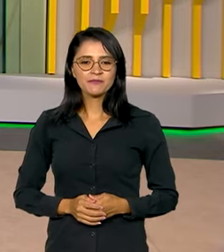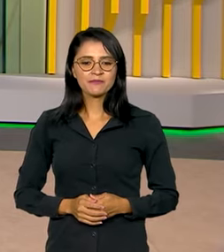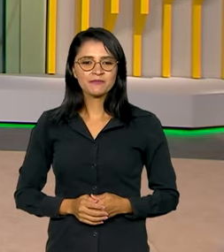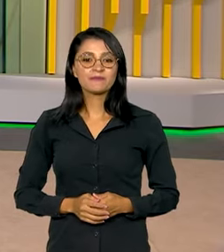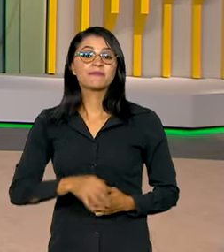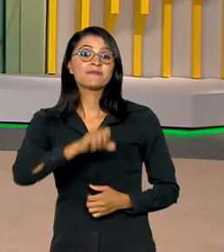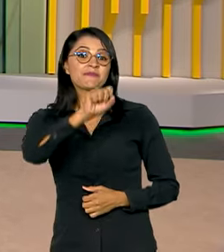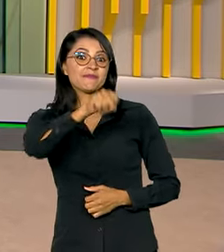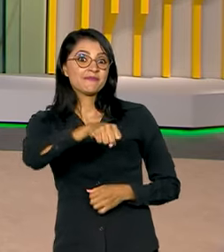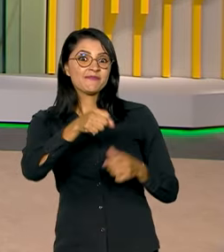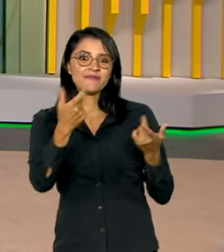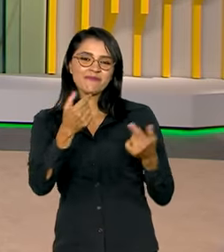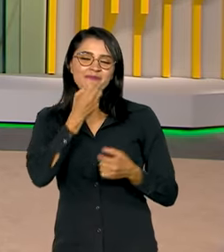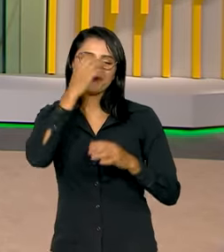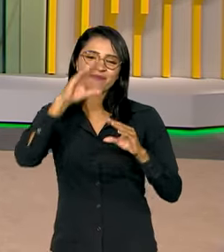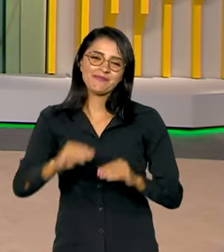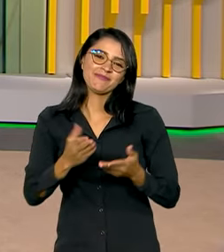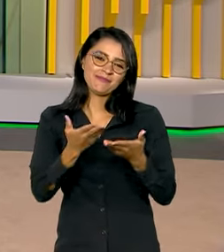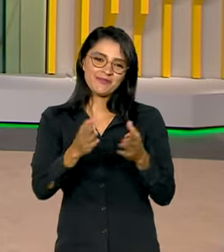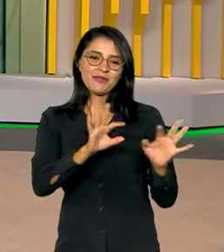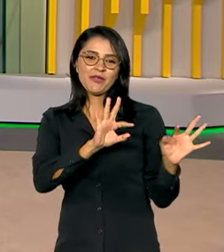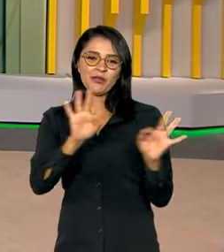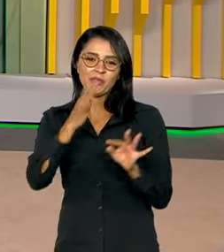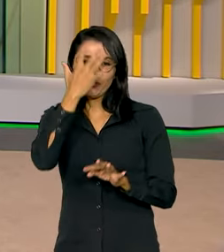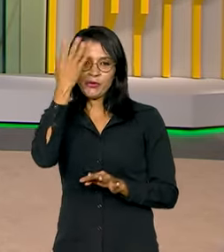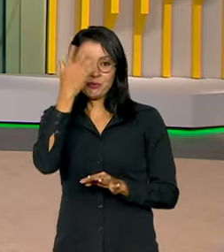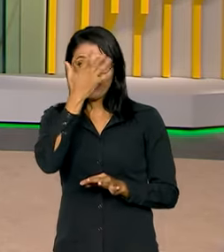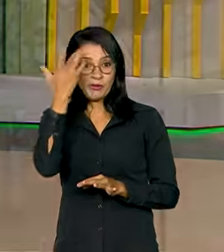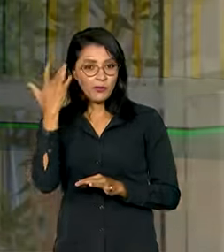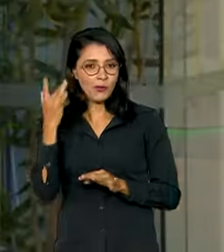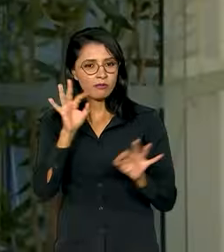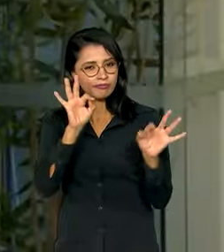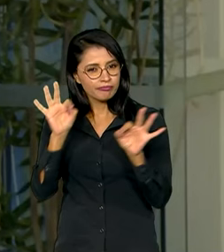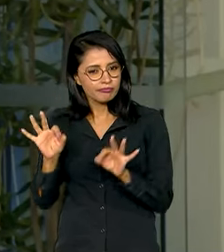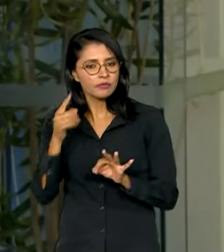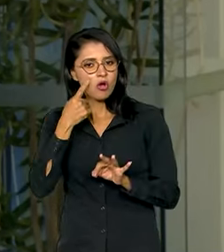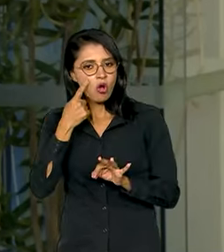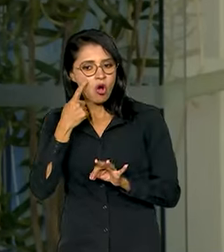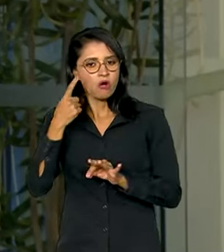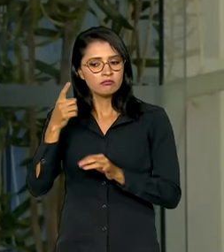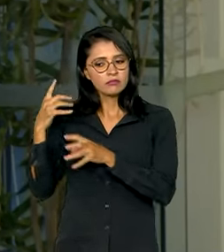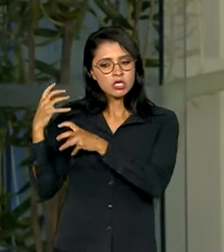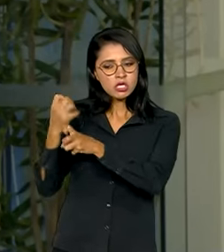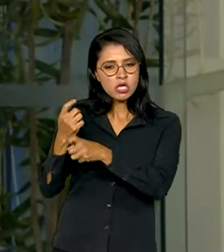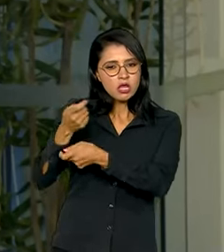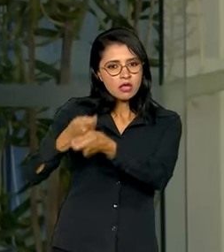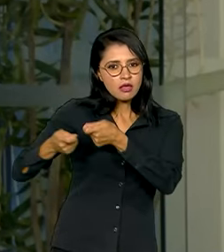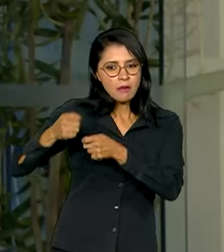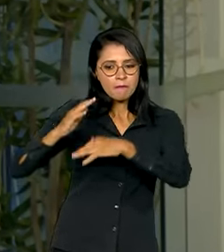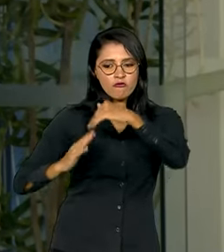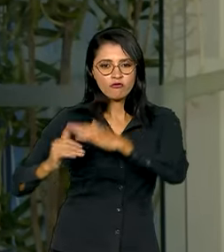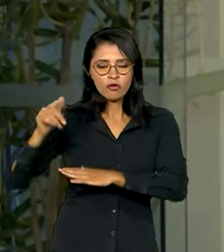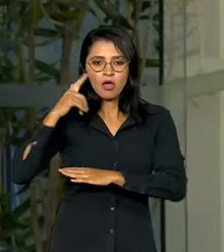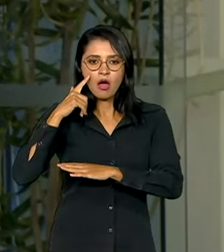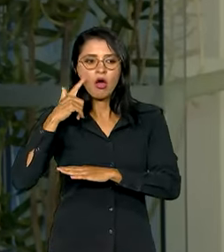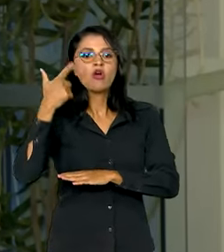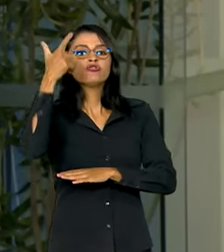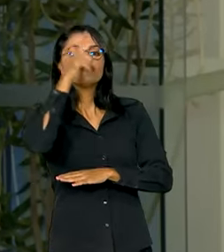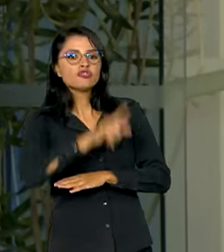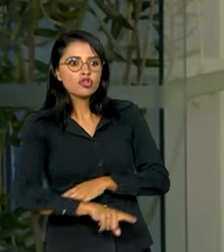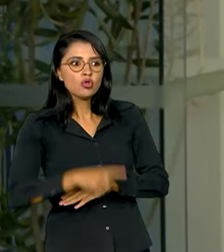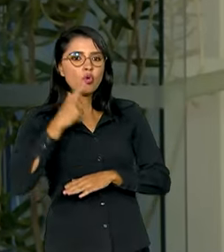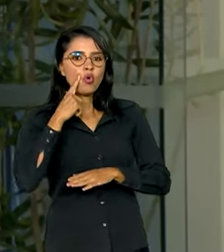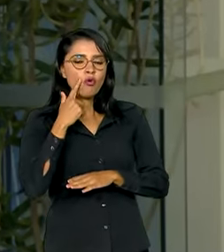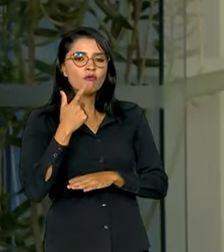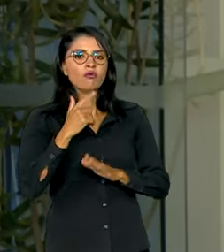Isso mesmo, Roberto. Boa noite a você e a todo mundo que está com a gente. Olha só, esses economistas ouvidos pelo Banco Central baixaram mais uma vez a previsão